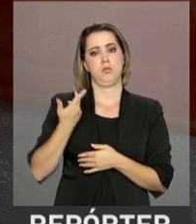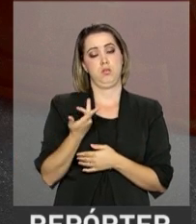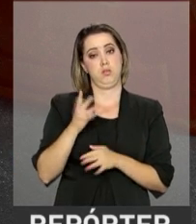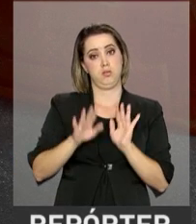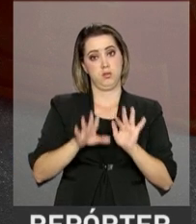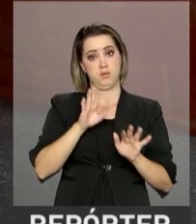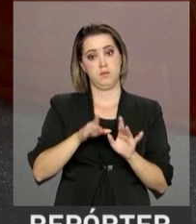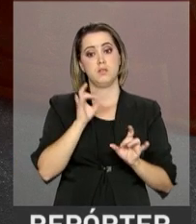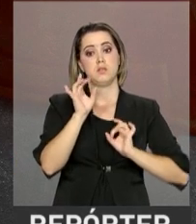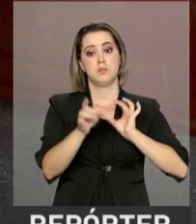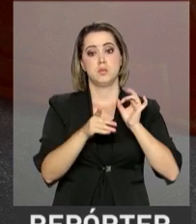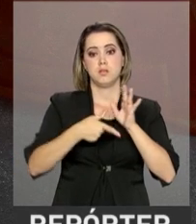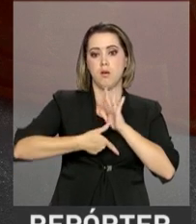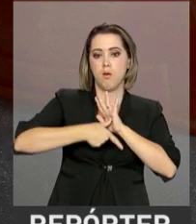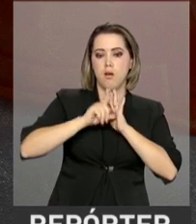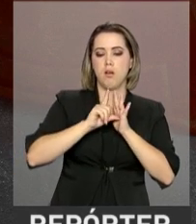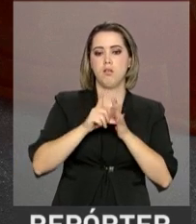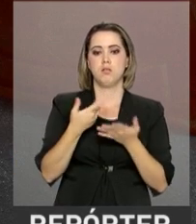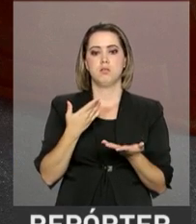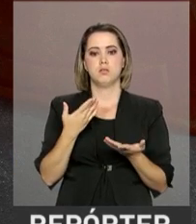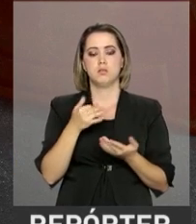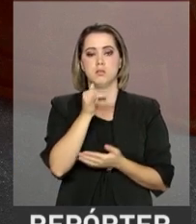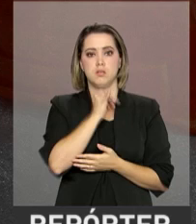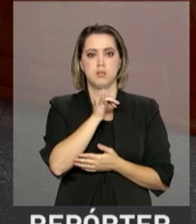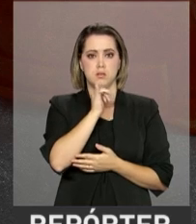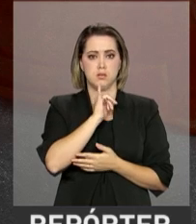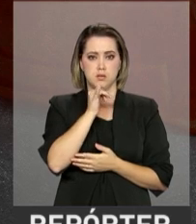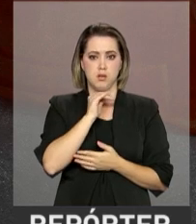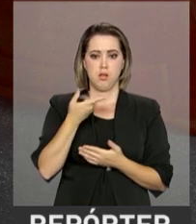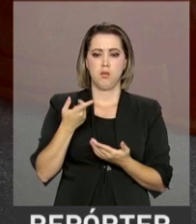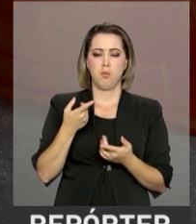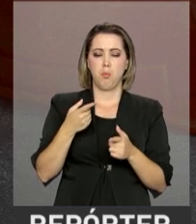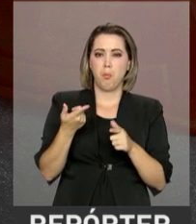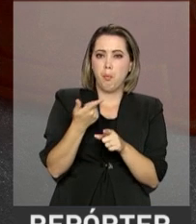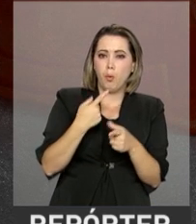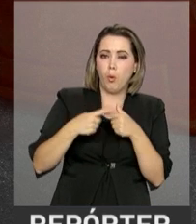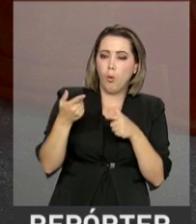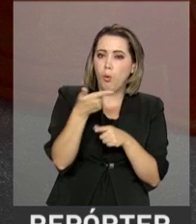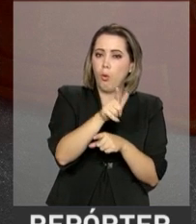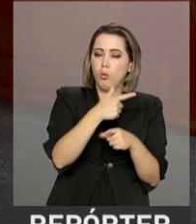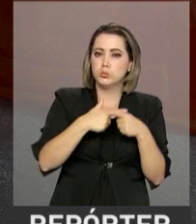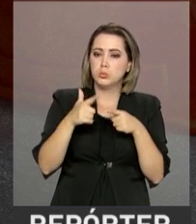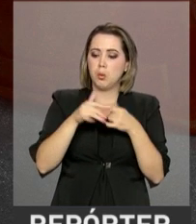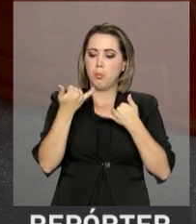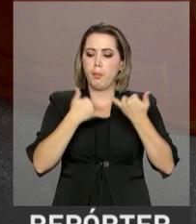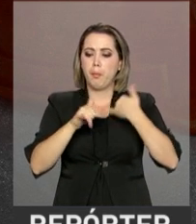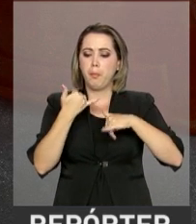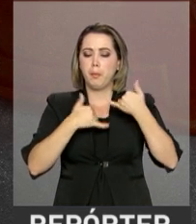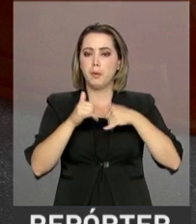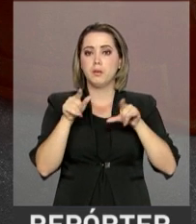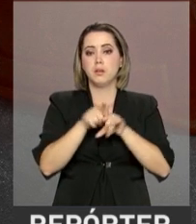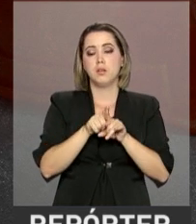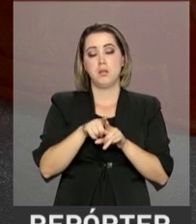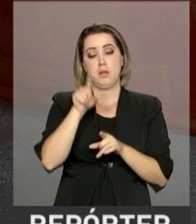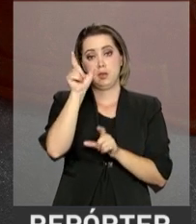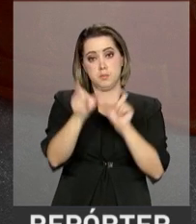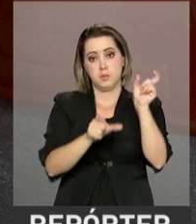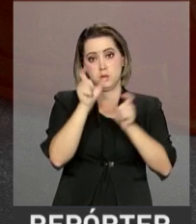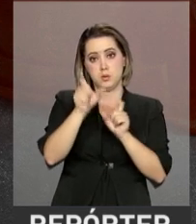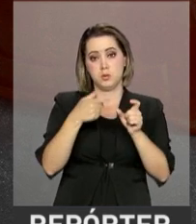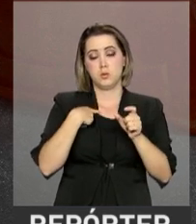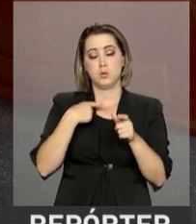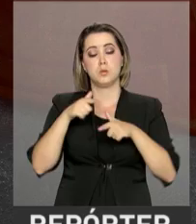aposentadoria especial ainda mais cedo, devido à exposição a agentes mais agressivos. É o caso dos profissionais que trabalham em